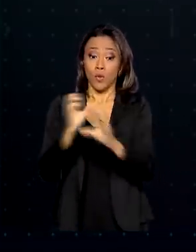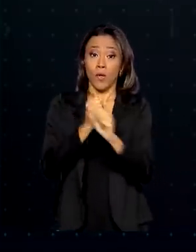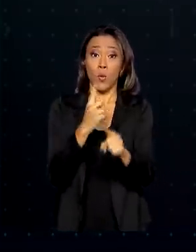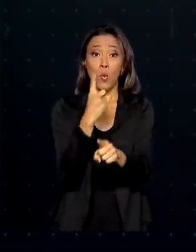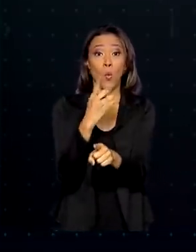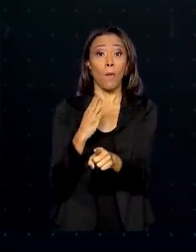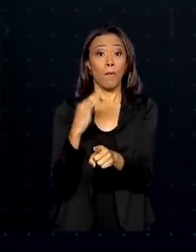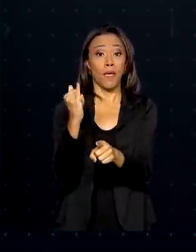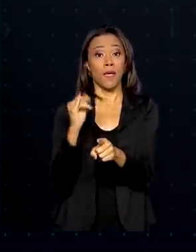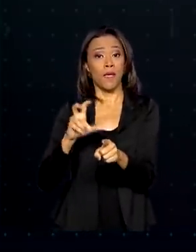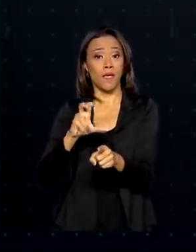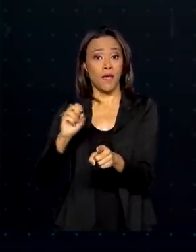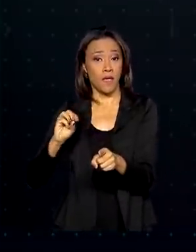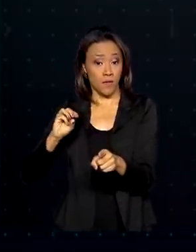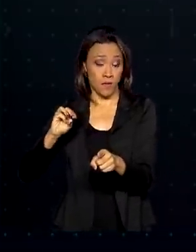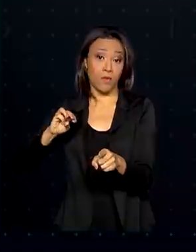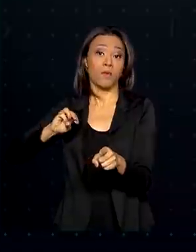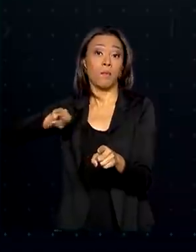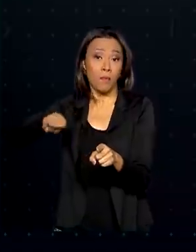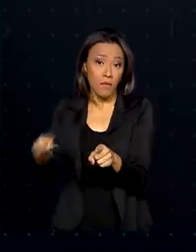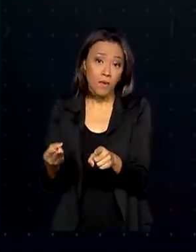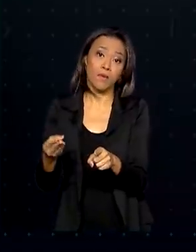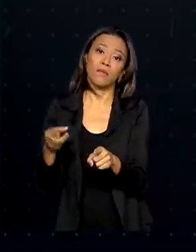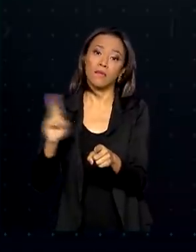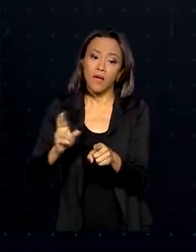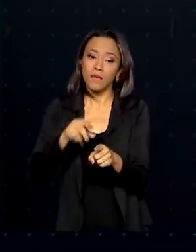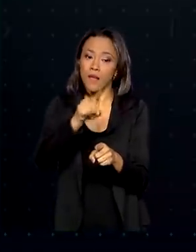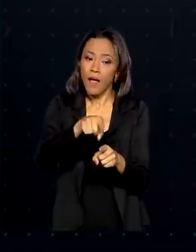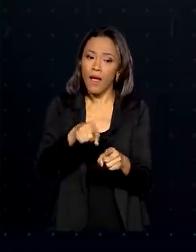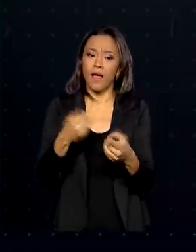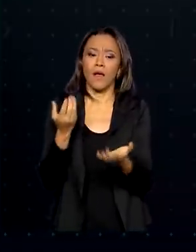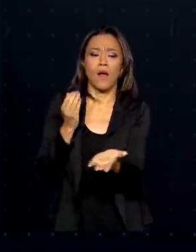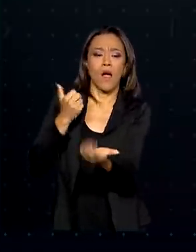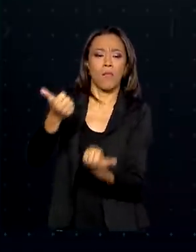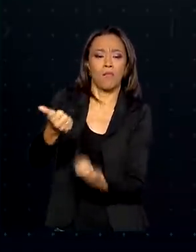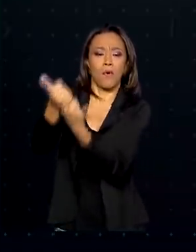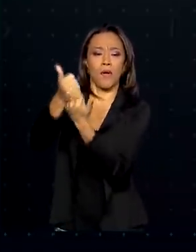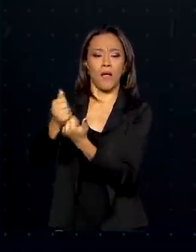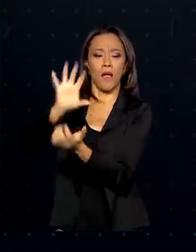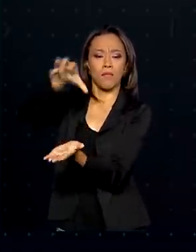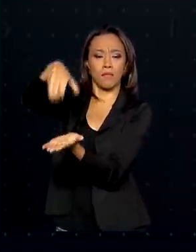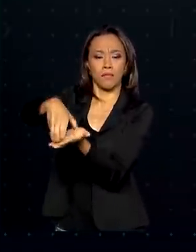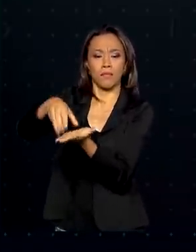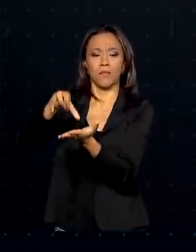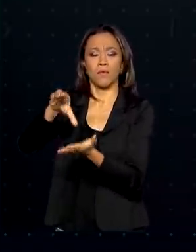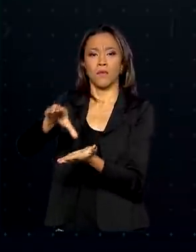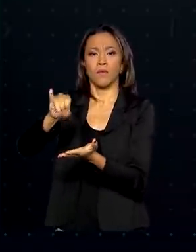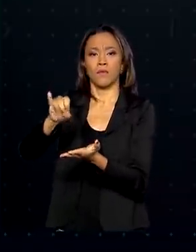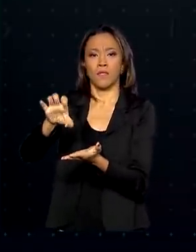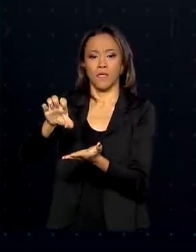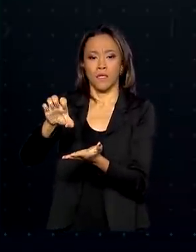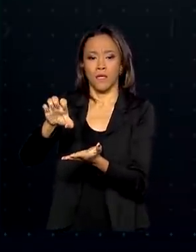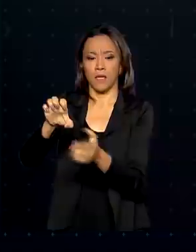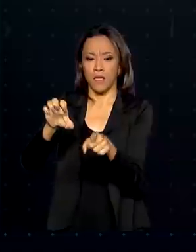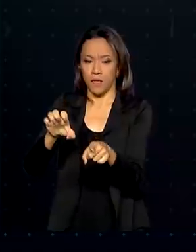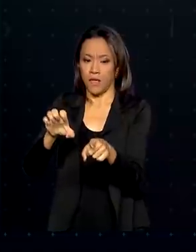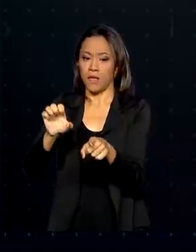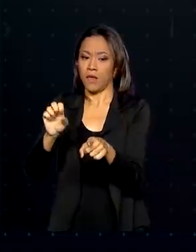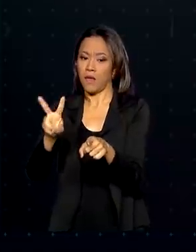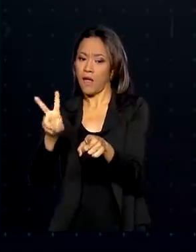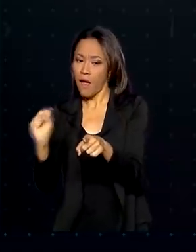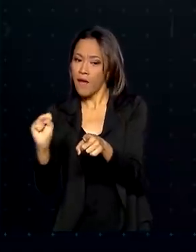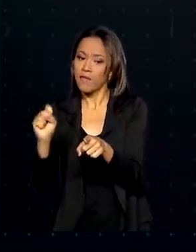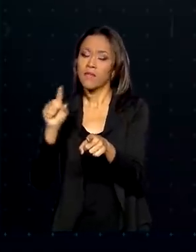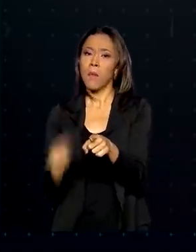reais. Vão ser ampliados os CIEVES, Centros de Informação Estratégicas e Resposta em Vigilância em Saúde. O número de